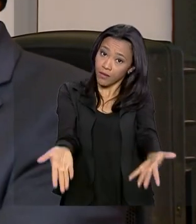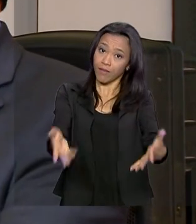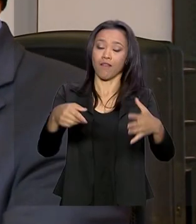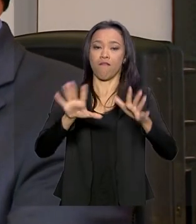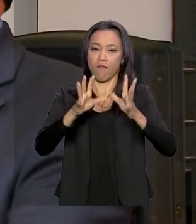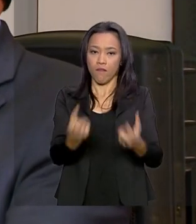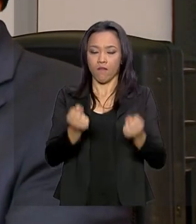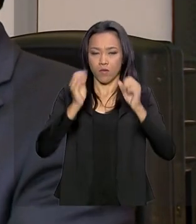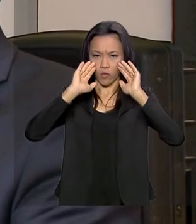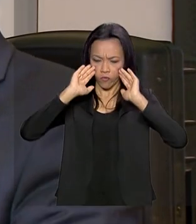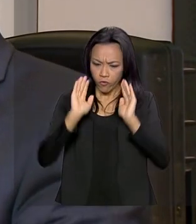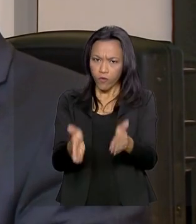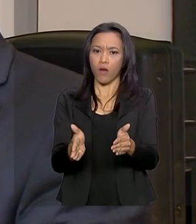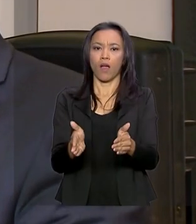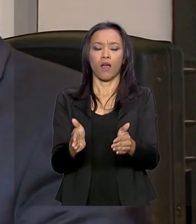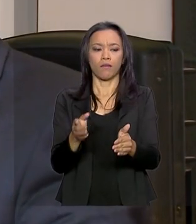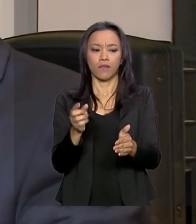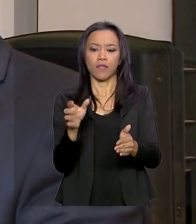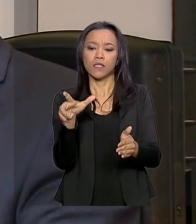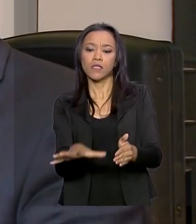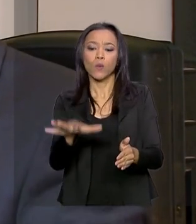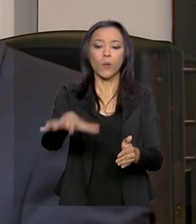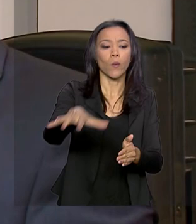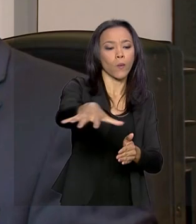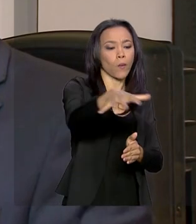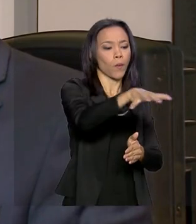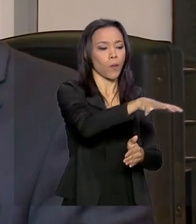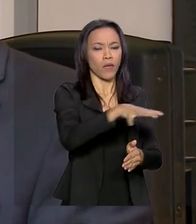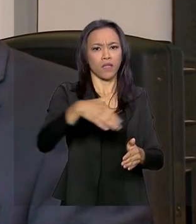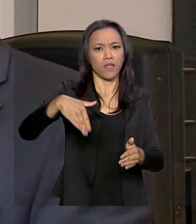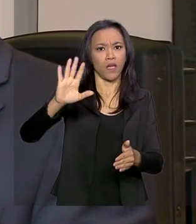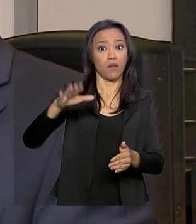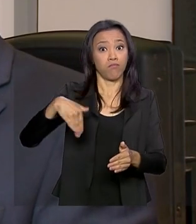focalizar nessas áreas territoriais com alta incidência de criminalidade. Obrigado. Obrigado.